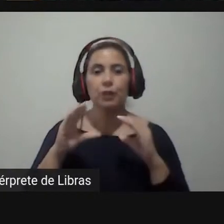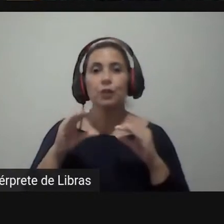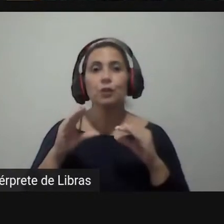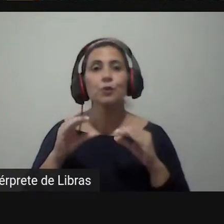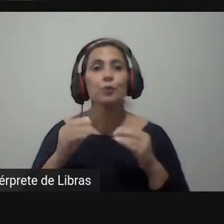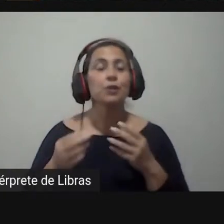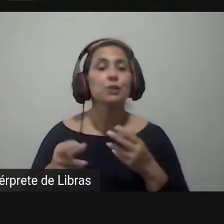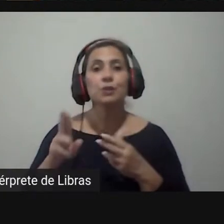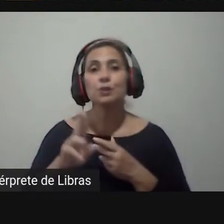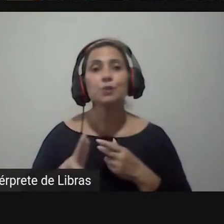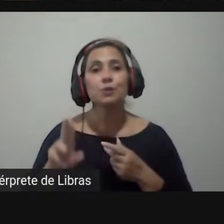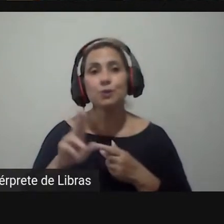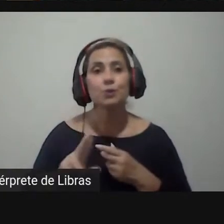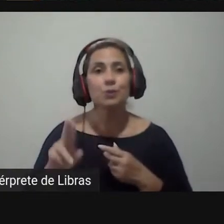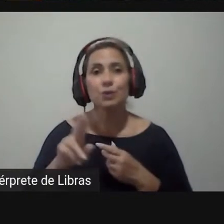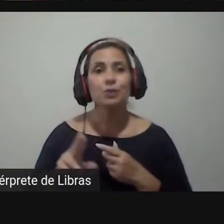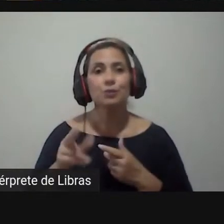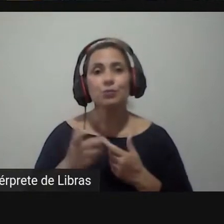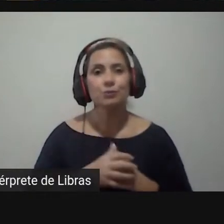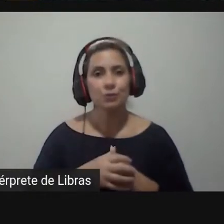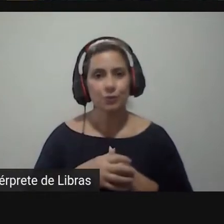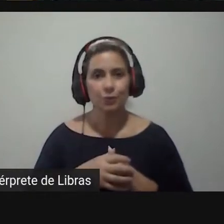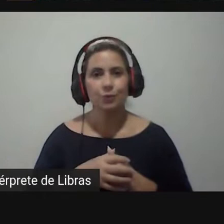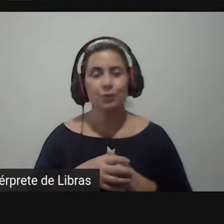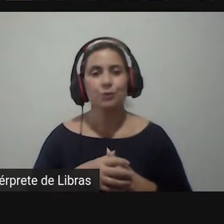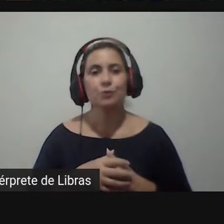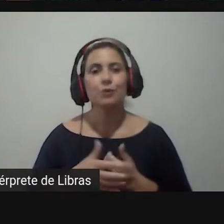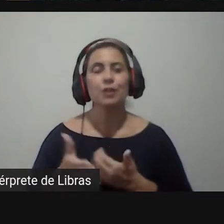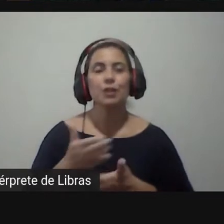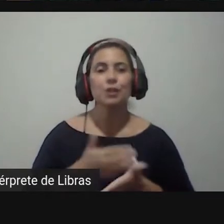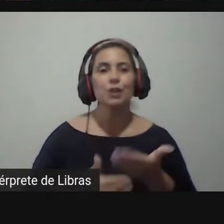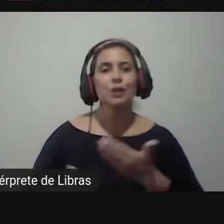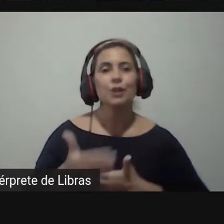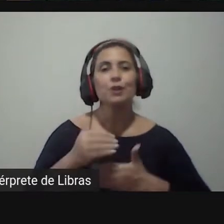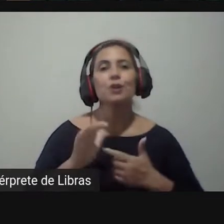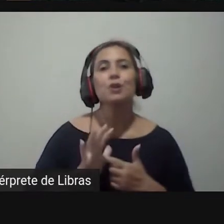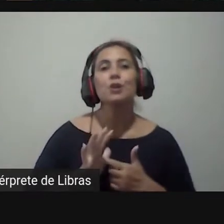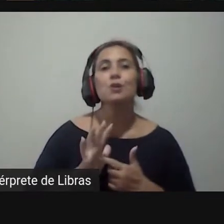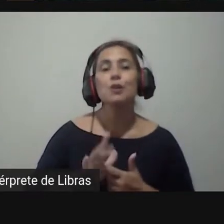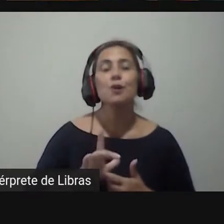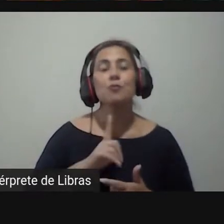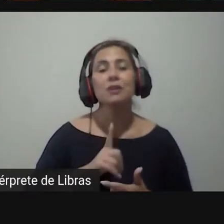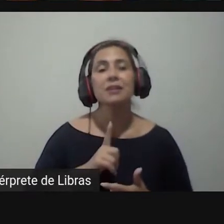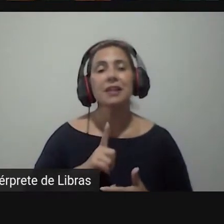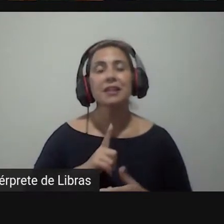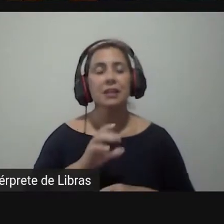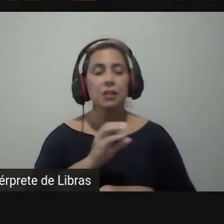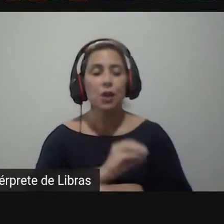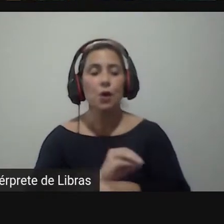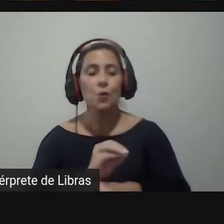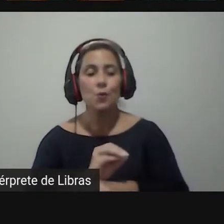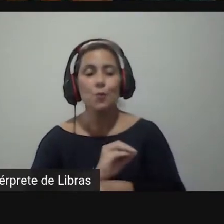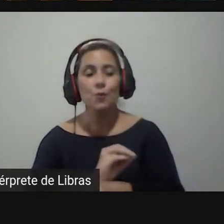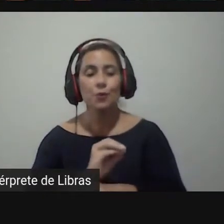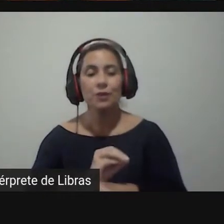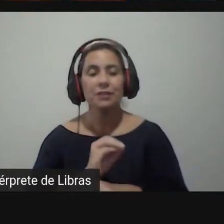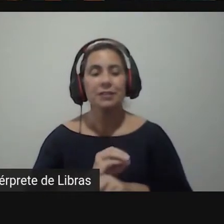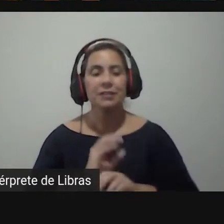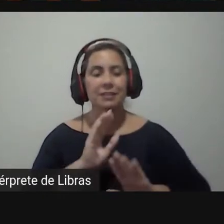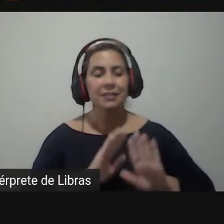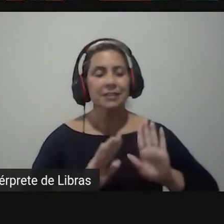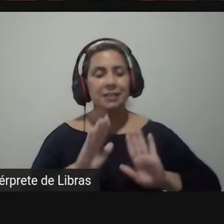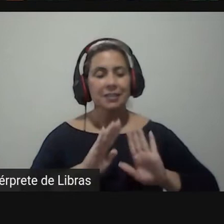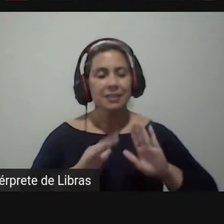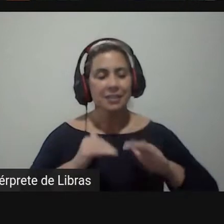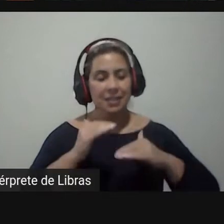artificial em relação a essa questão que é o tema que você traz né o cuidado de deixar a inteligência artificial nos ajudar nas